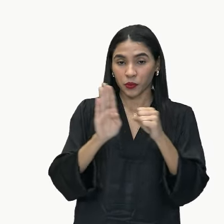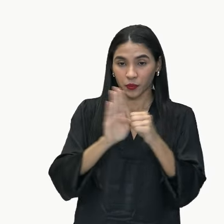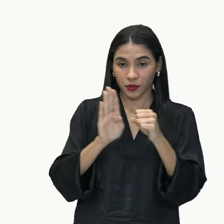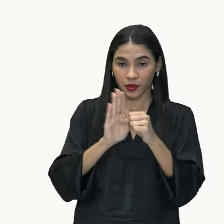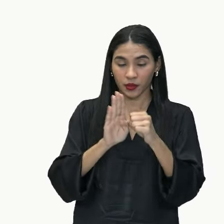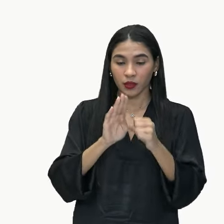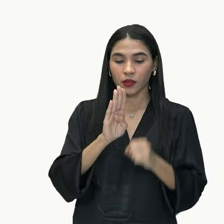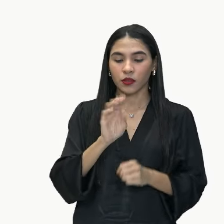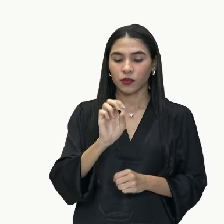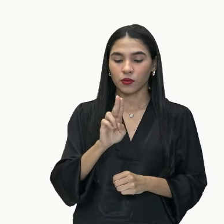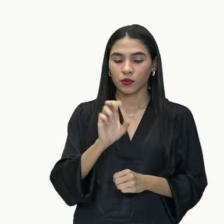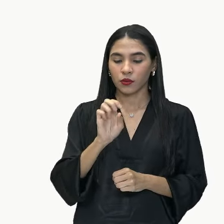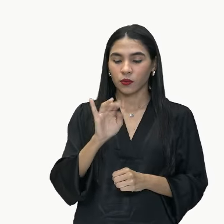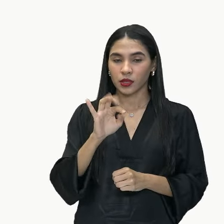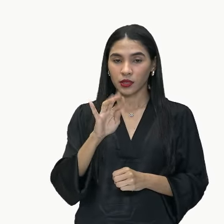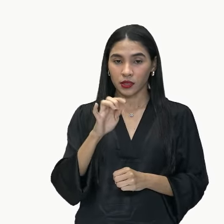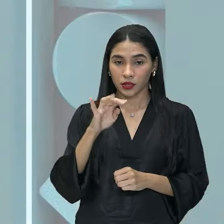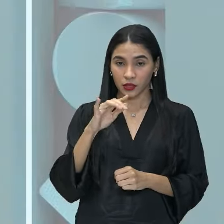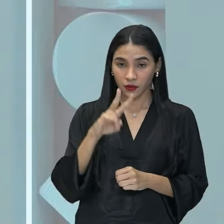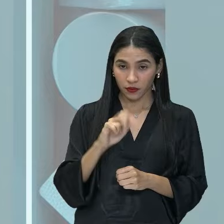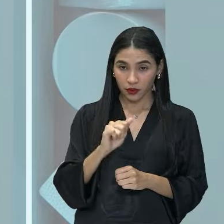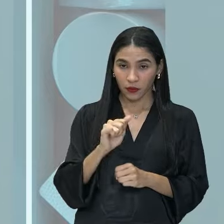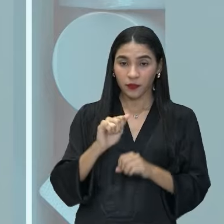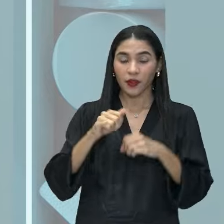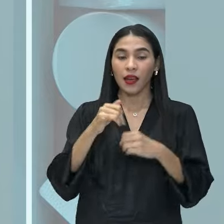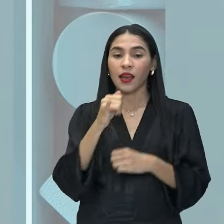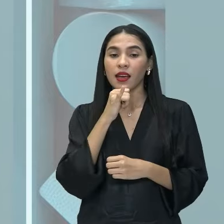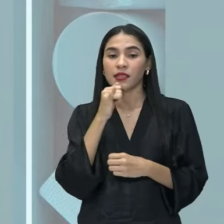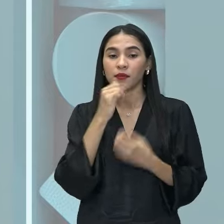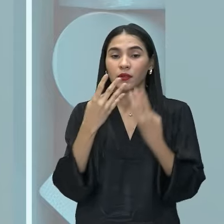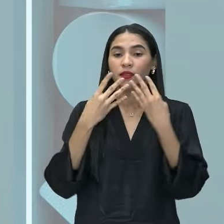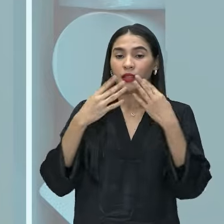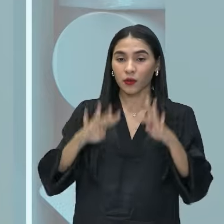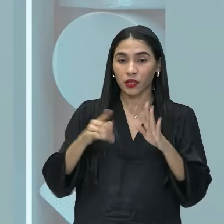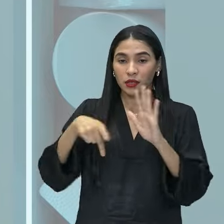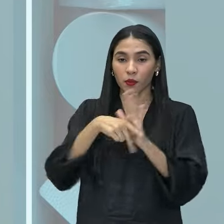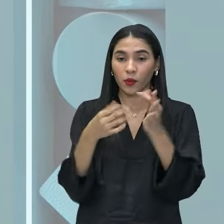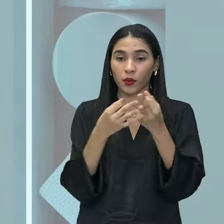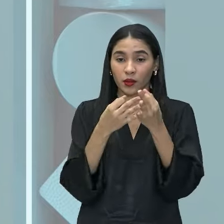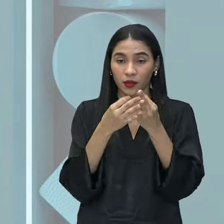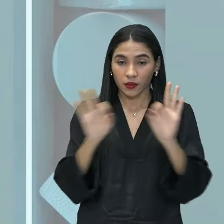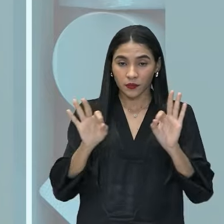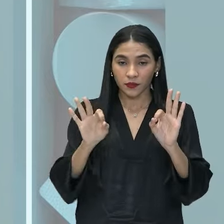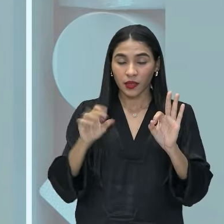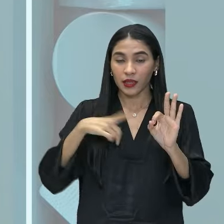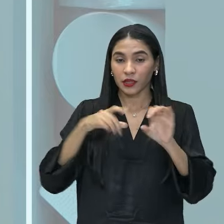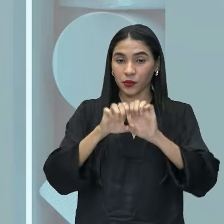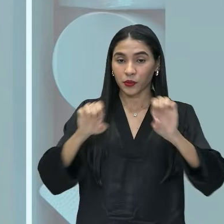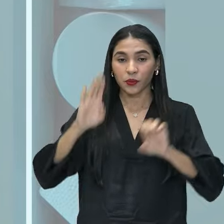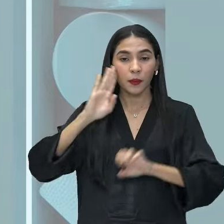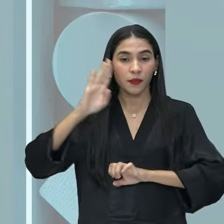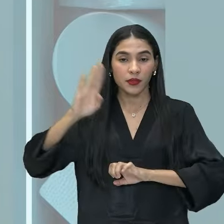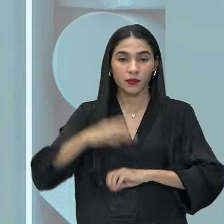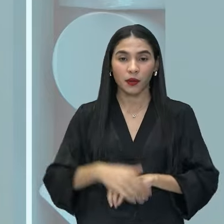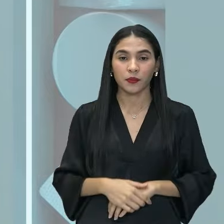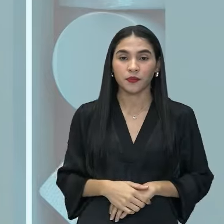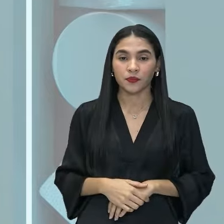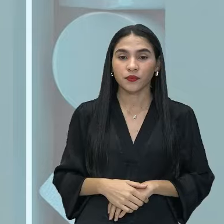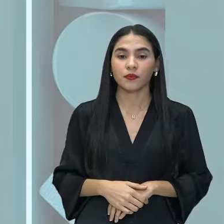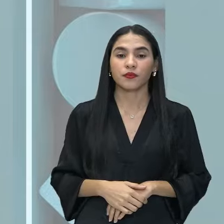substantiva. É justamente pela natureza da função sintática que ela exerce. Tá bom, pessoal?